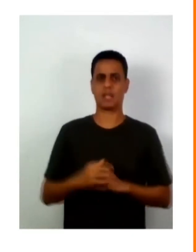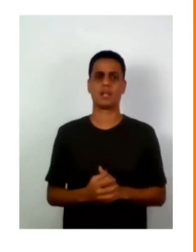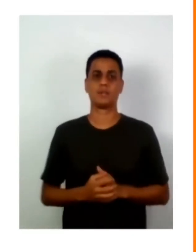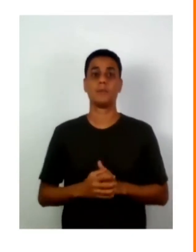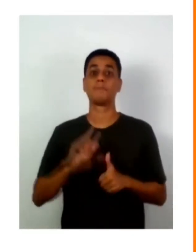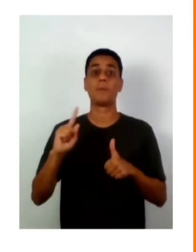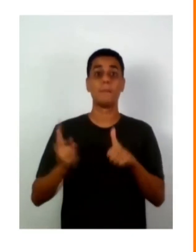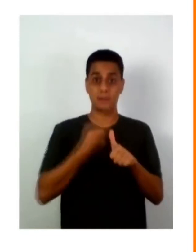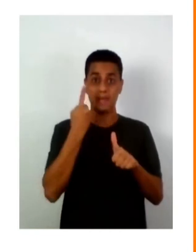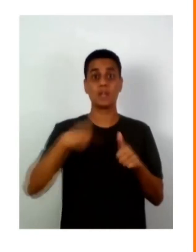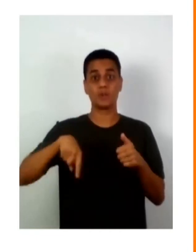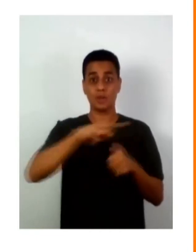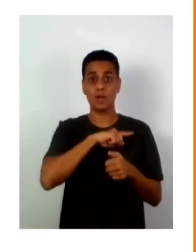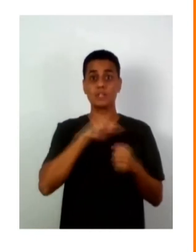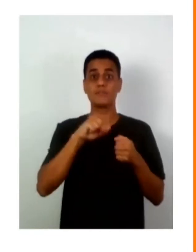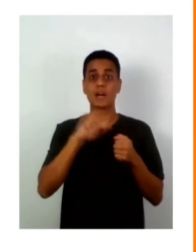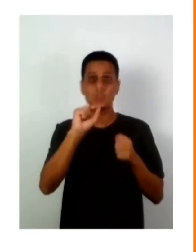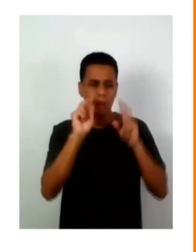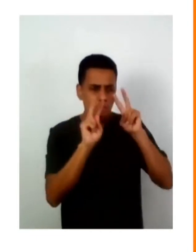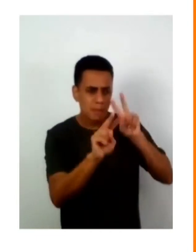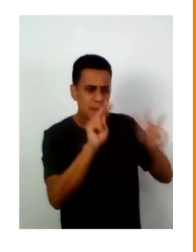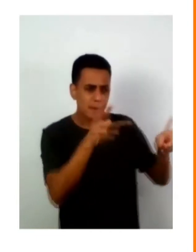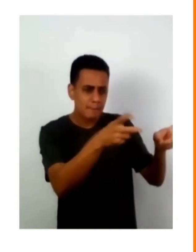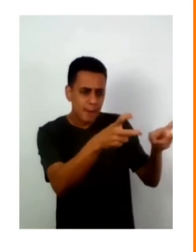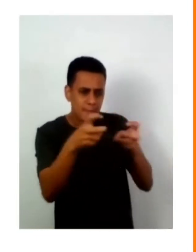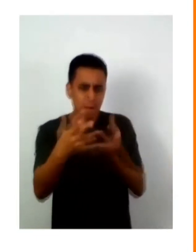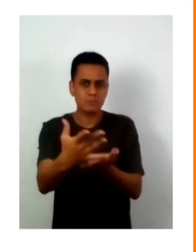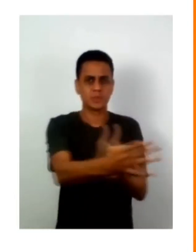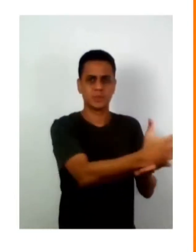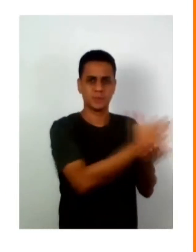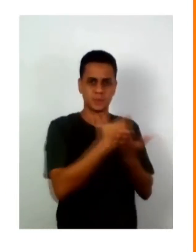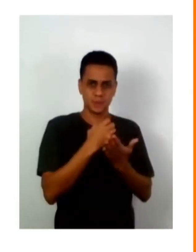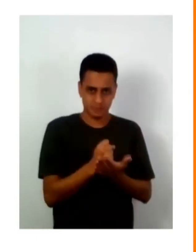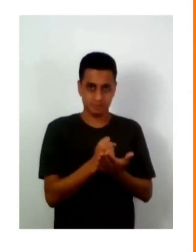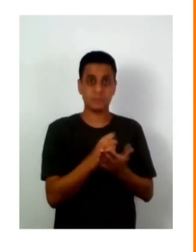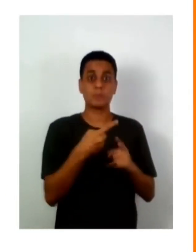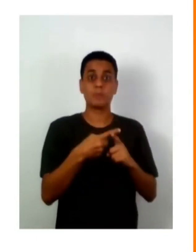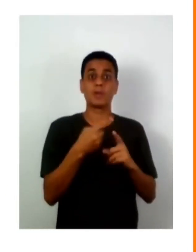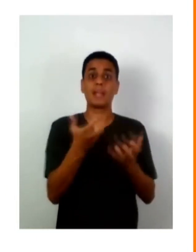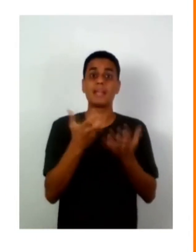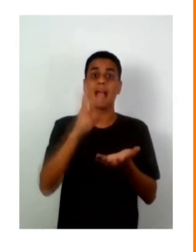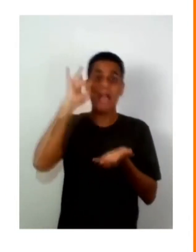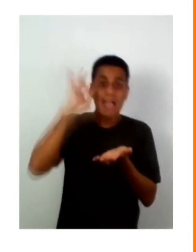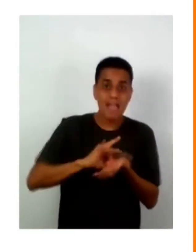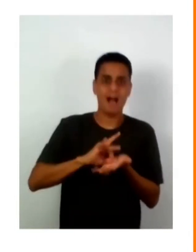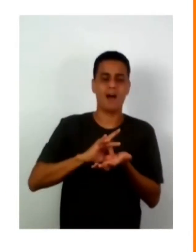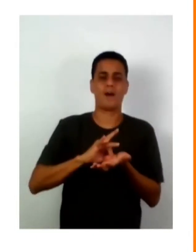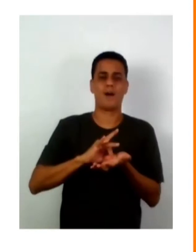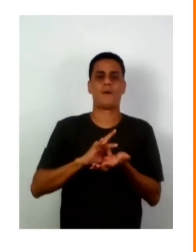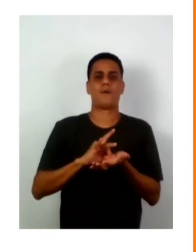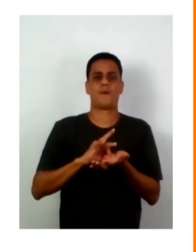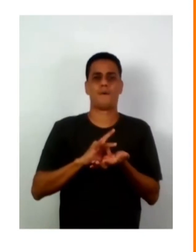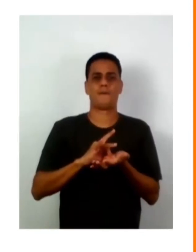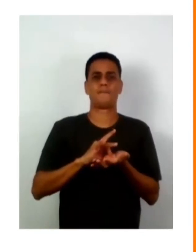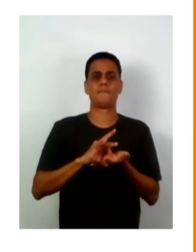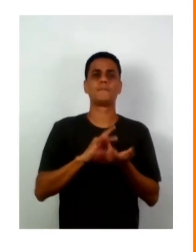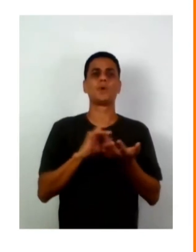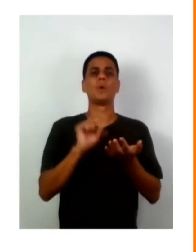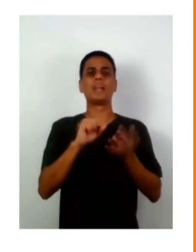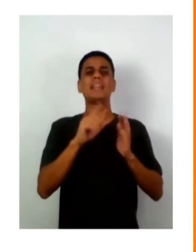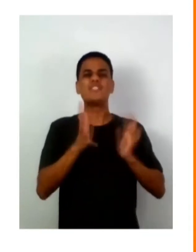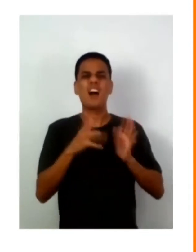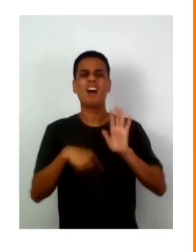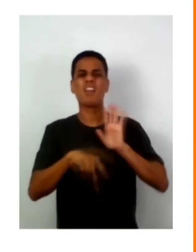Então, a primeira coisa que nós fazemos é mapear onde estamos em sociedades onde definitivamente tudo que é